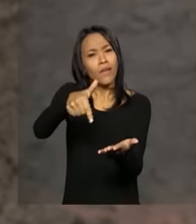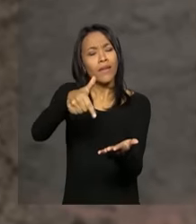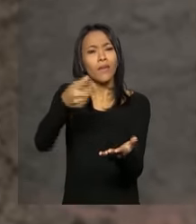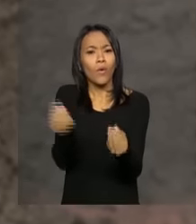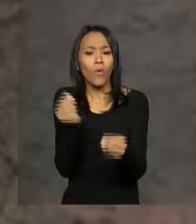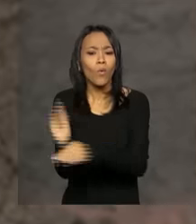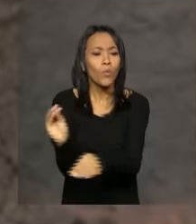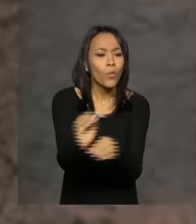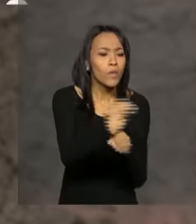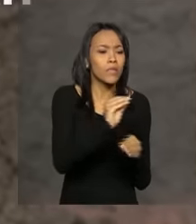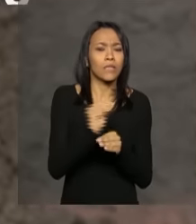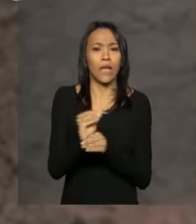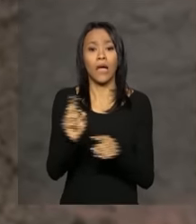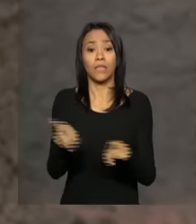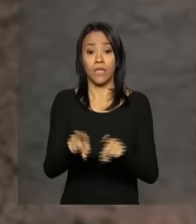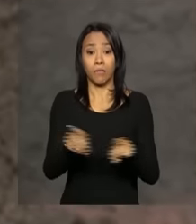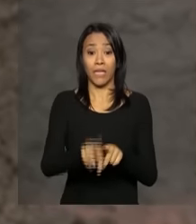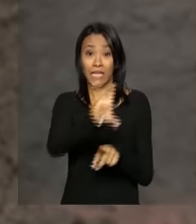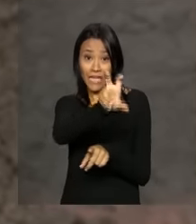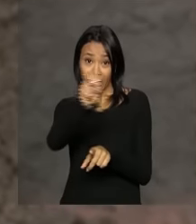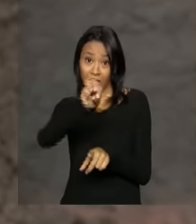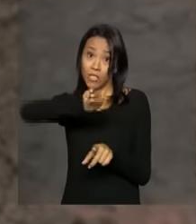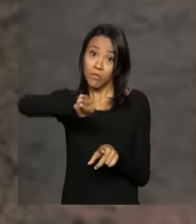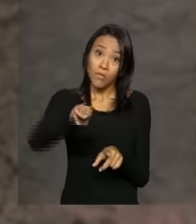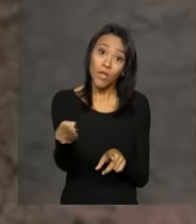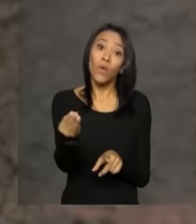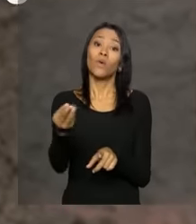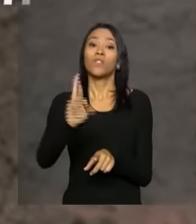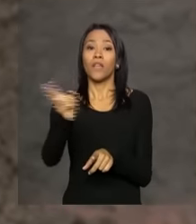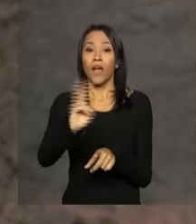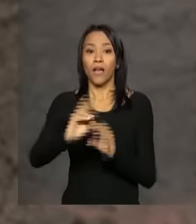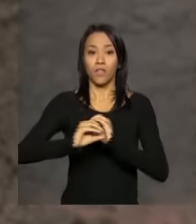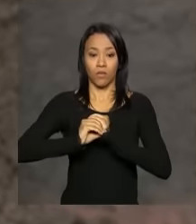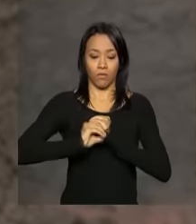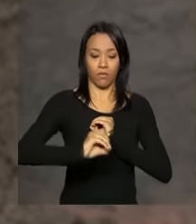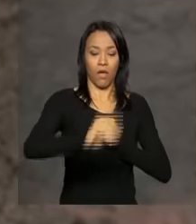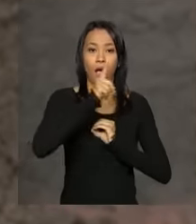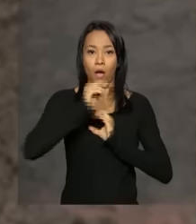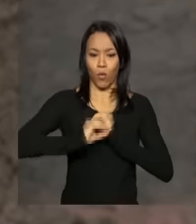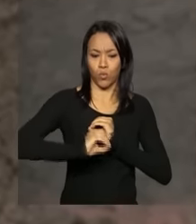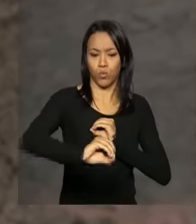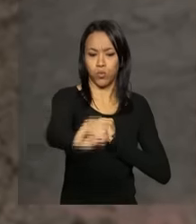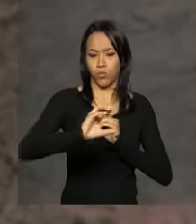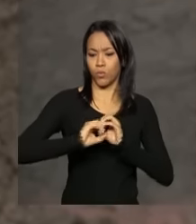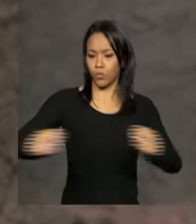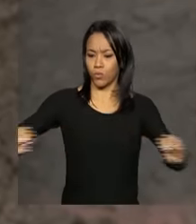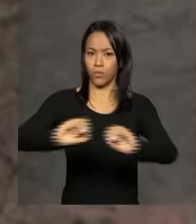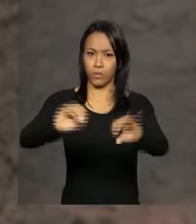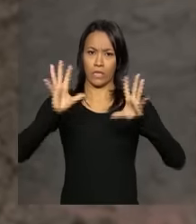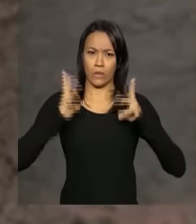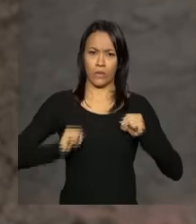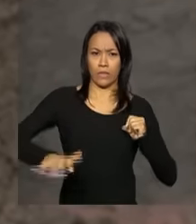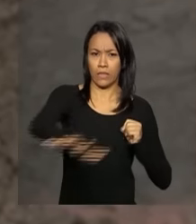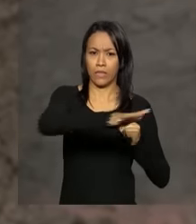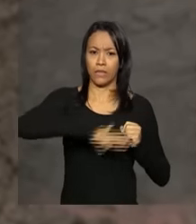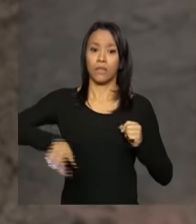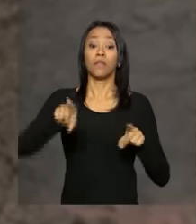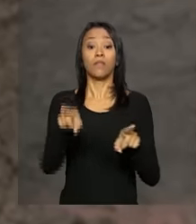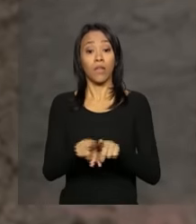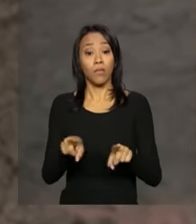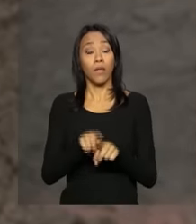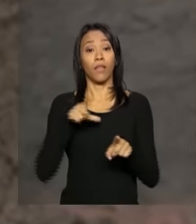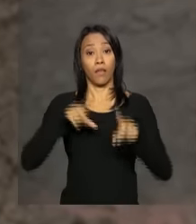reparação, além de 500 milhões de reais em saneamento básico. Nos 13 anos seguintes, a liberação vai depender dos